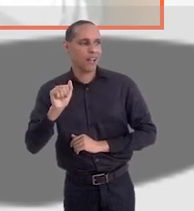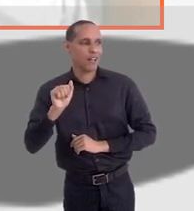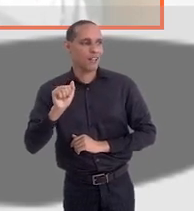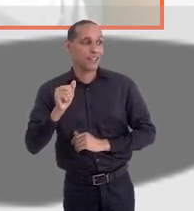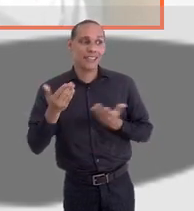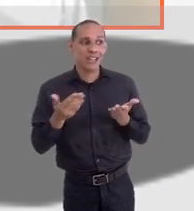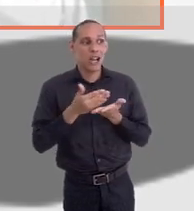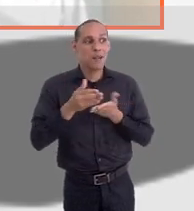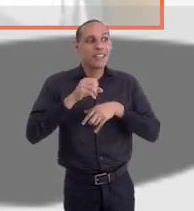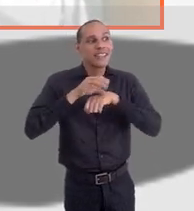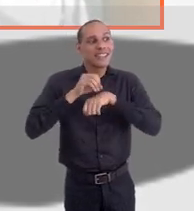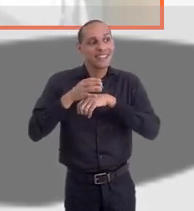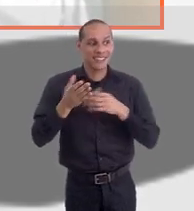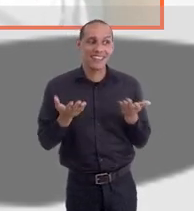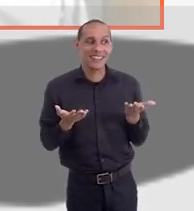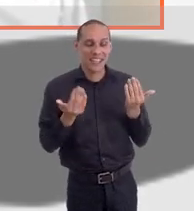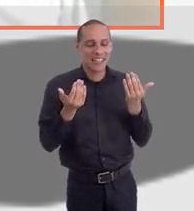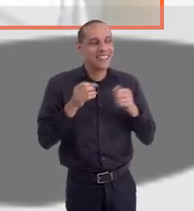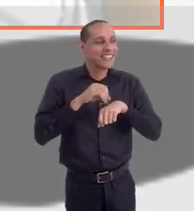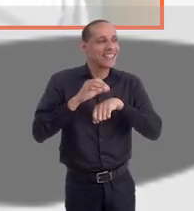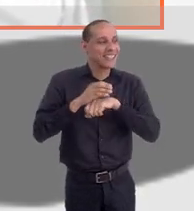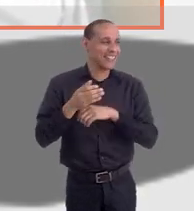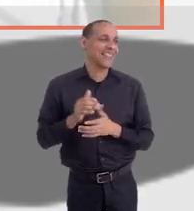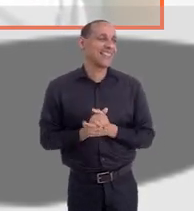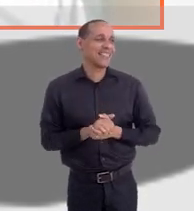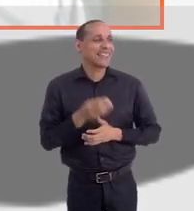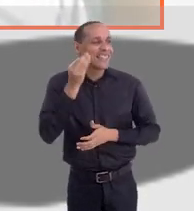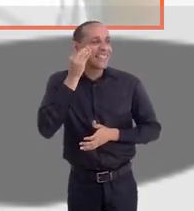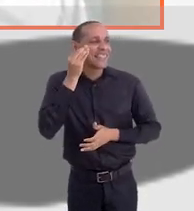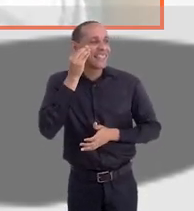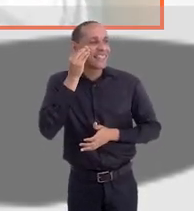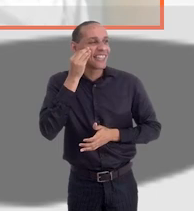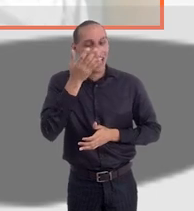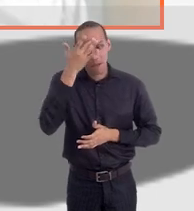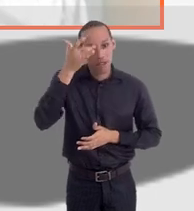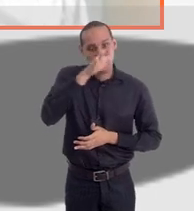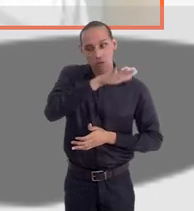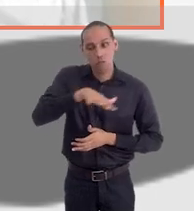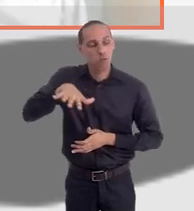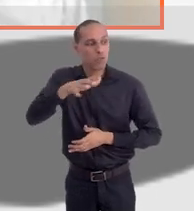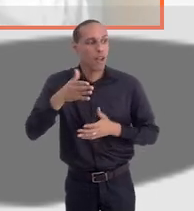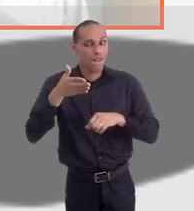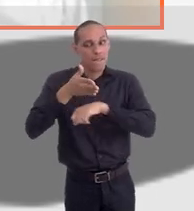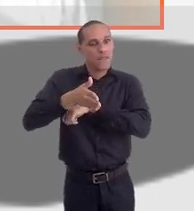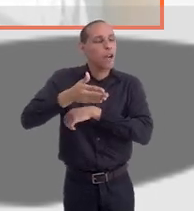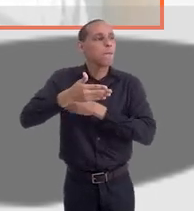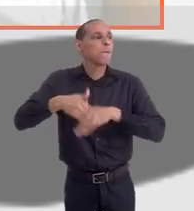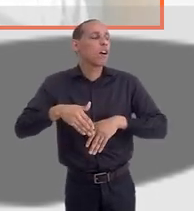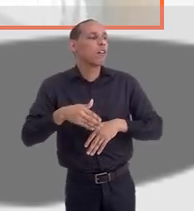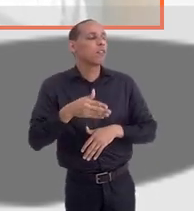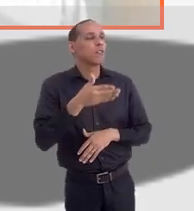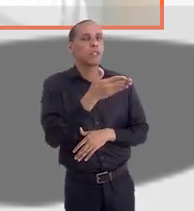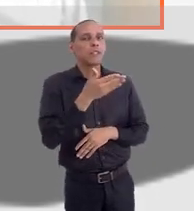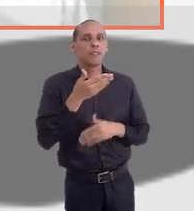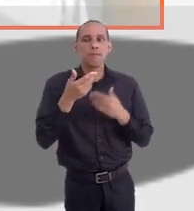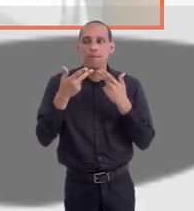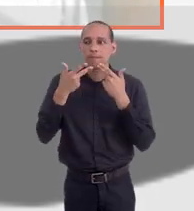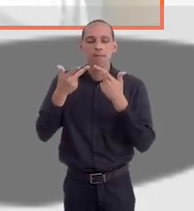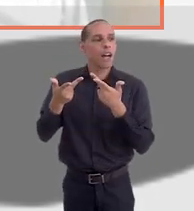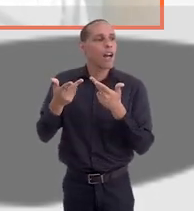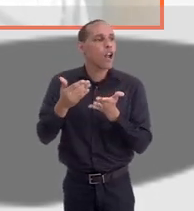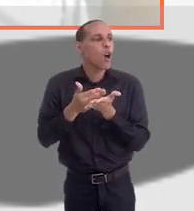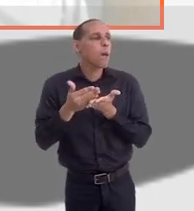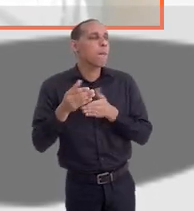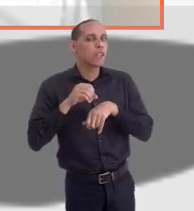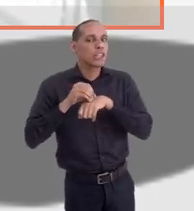Vamos começar com dicas. Vamos logo para as dicas para quem está aí na iminência de realizar essa prova. O que inicialmente você